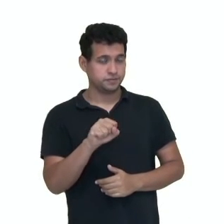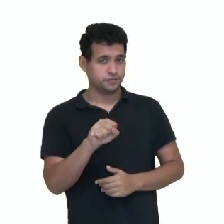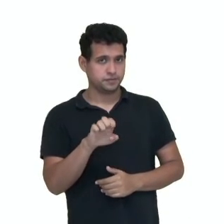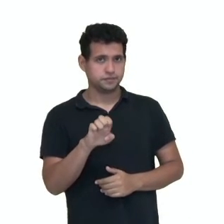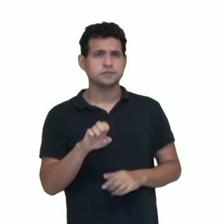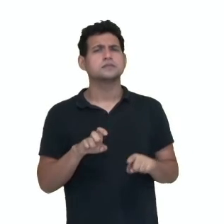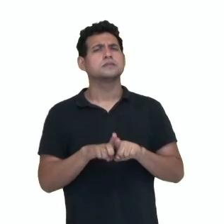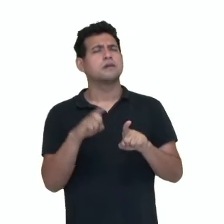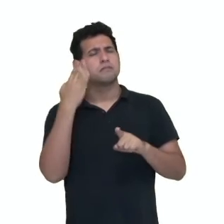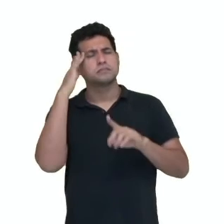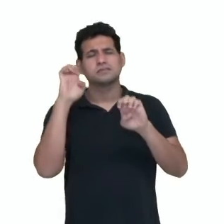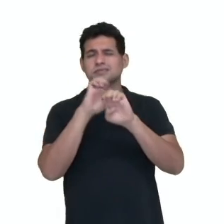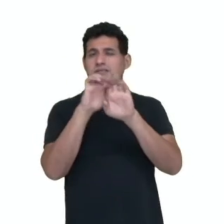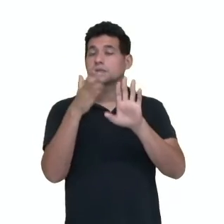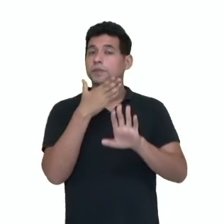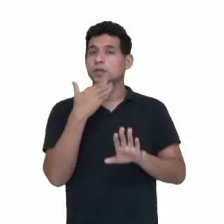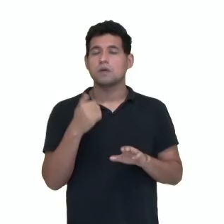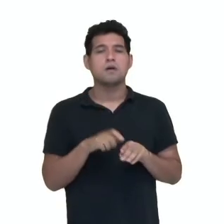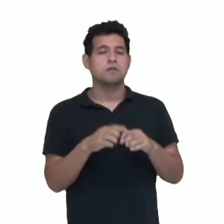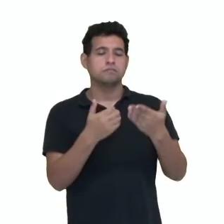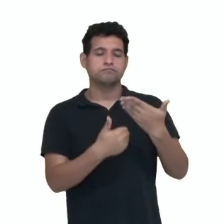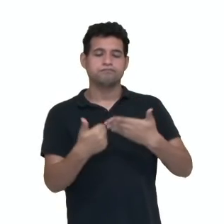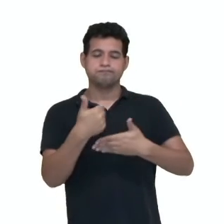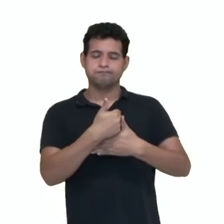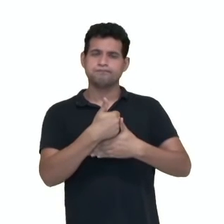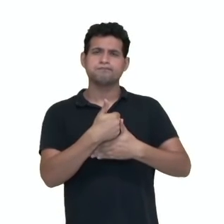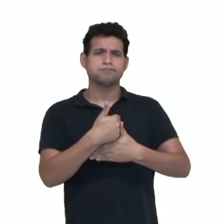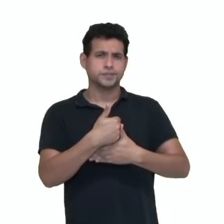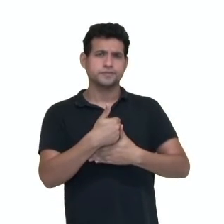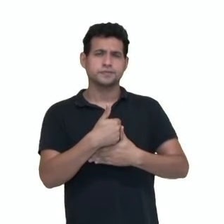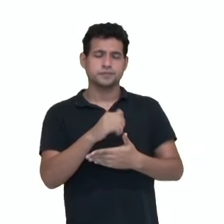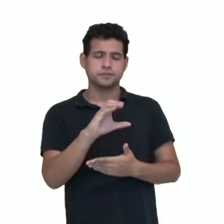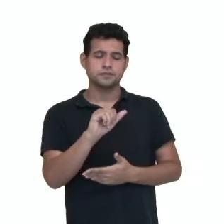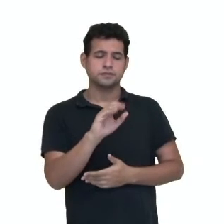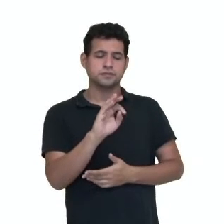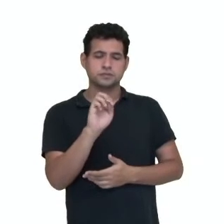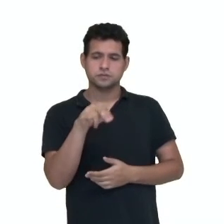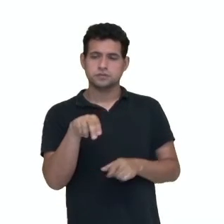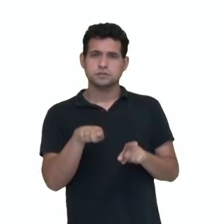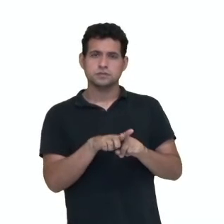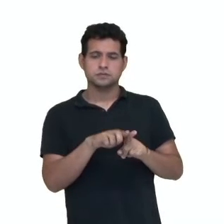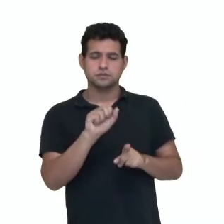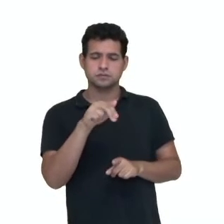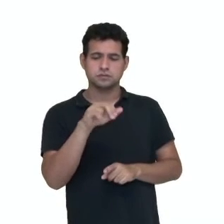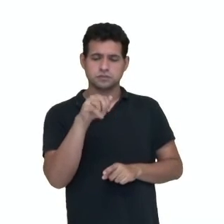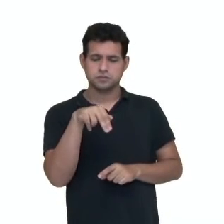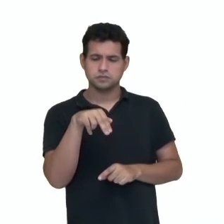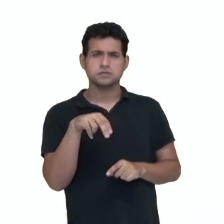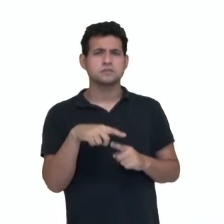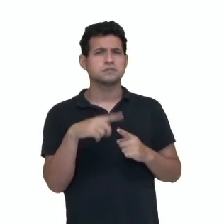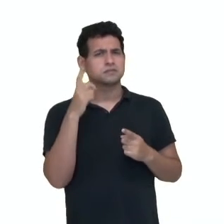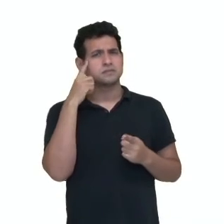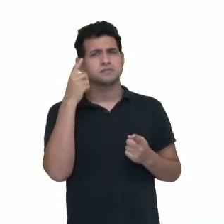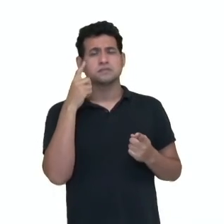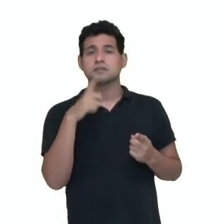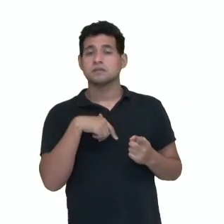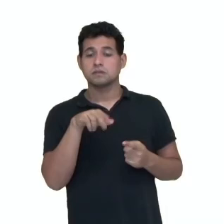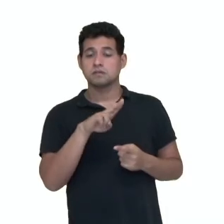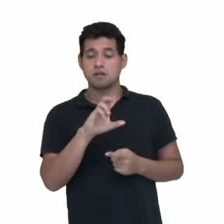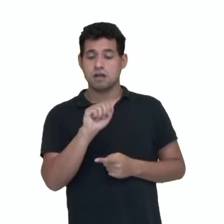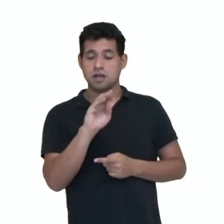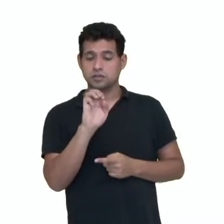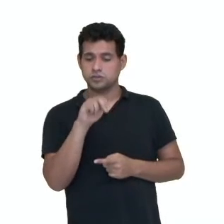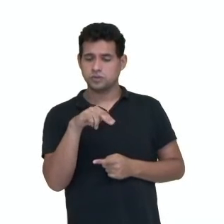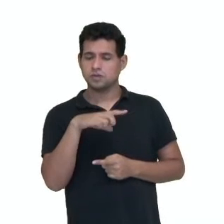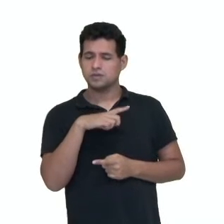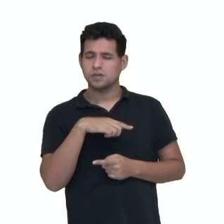Para compreender melhor essa prioridade de descarga de cátions e ânions, a gente pode pensar assim. Então lá para os cátions, os